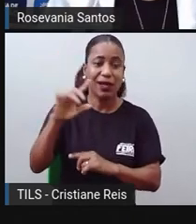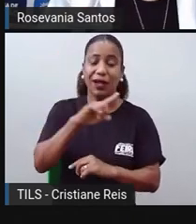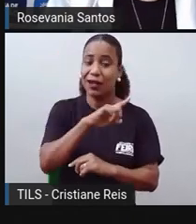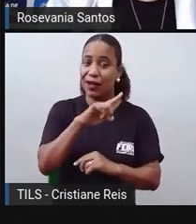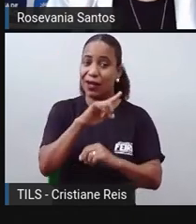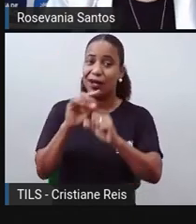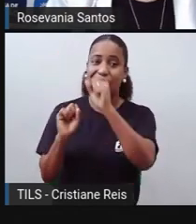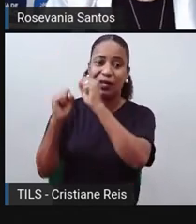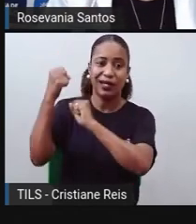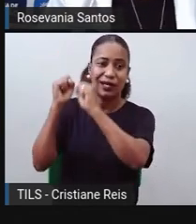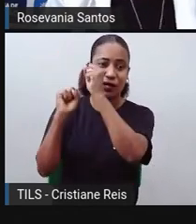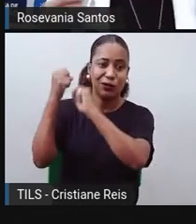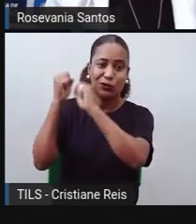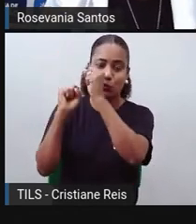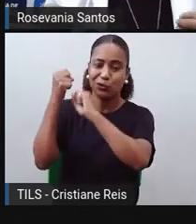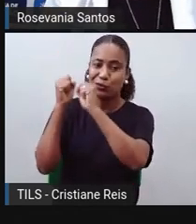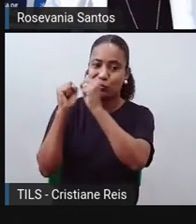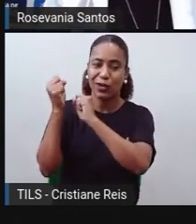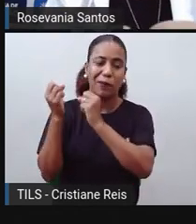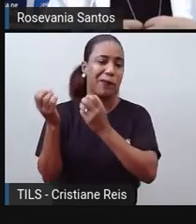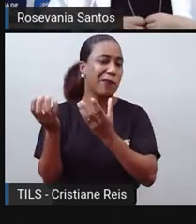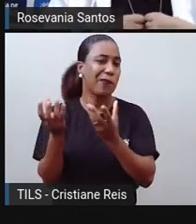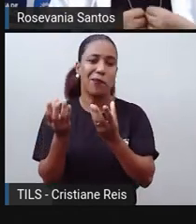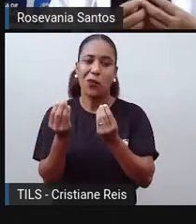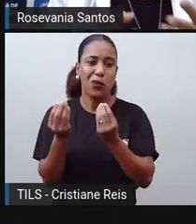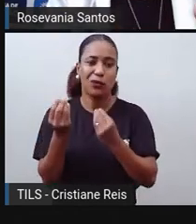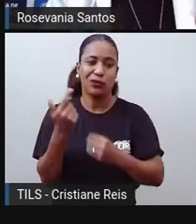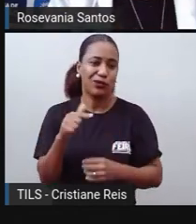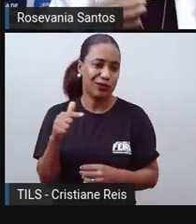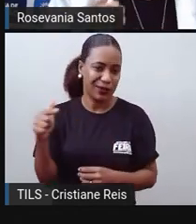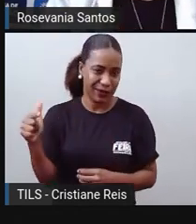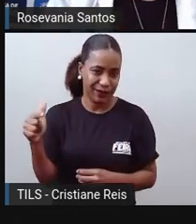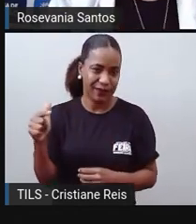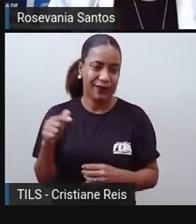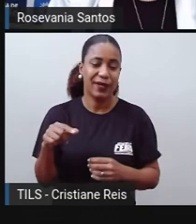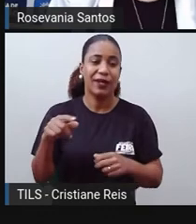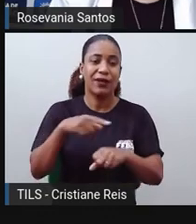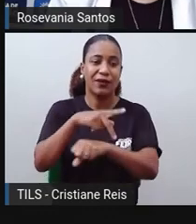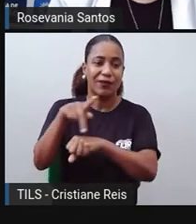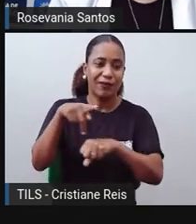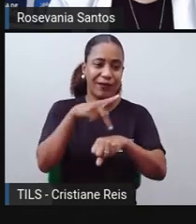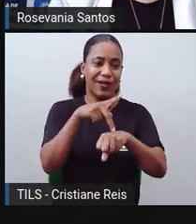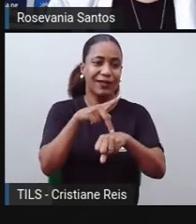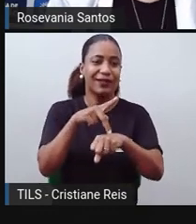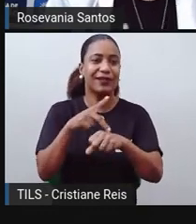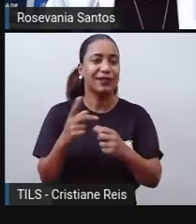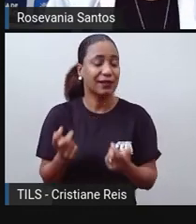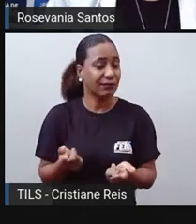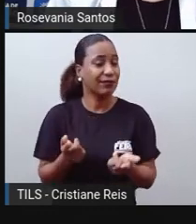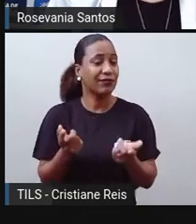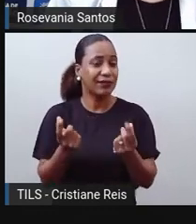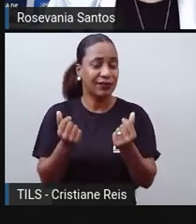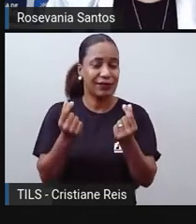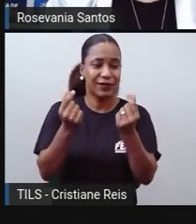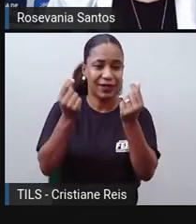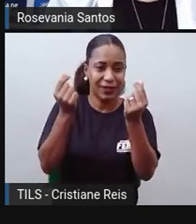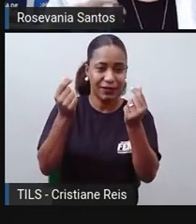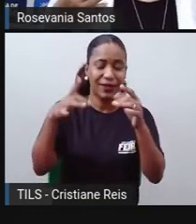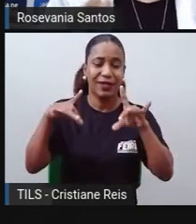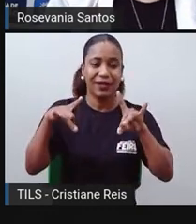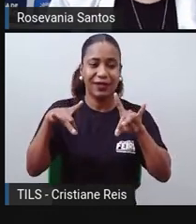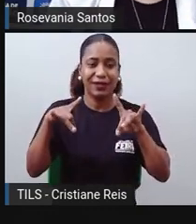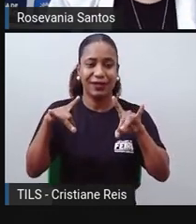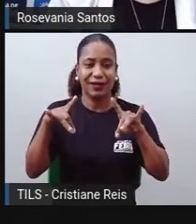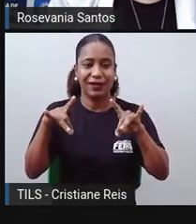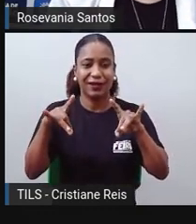até porque são ilhas pequenas, e também o que a gente vai ter, como países ricos, como eu falei anteriormente, a gente tem a Austrália, que